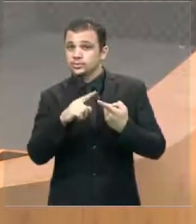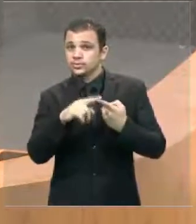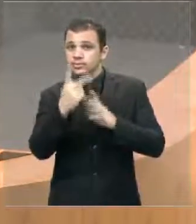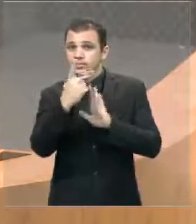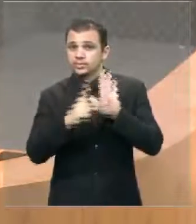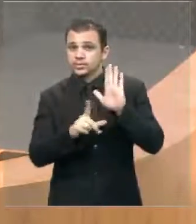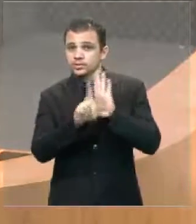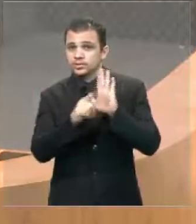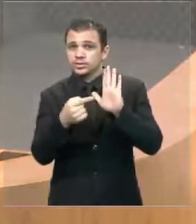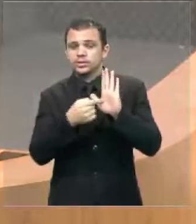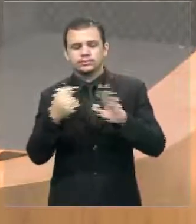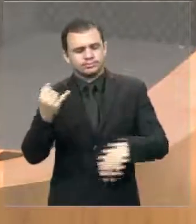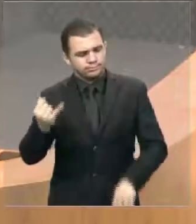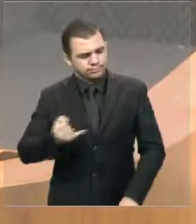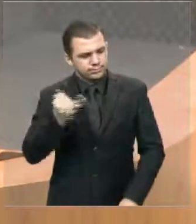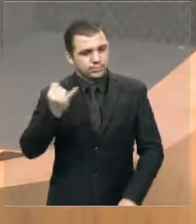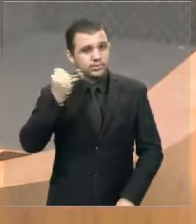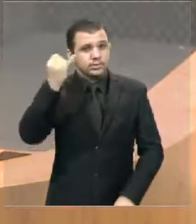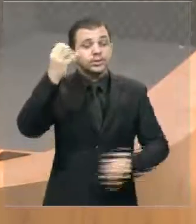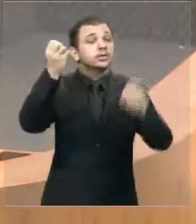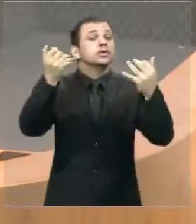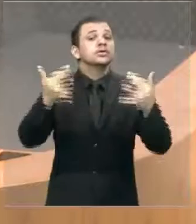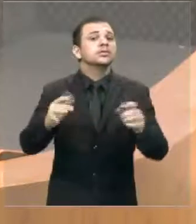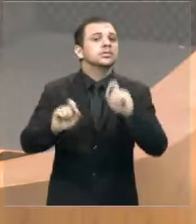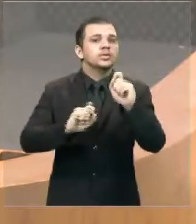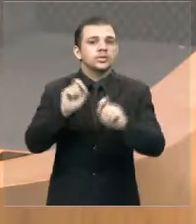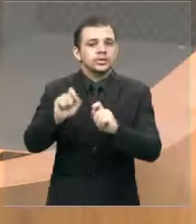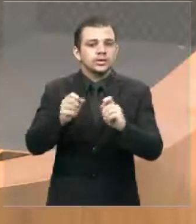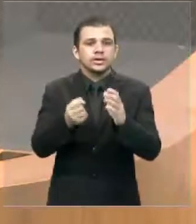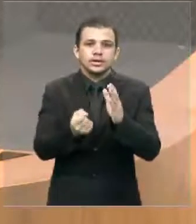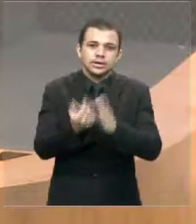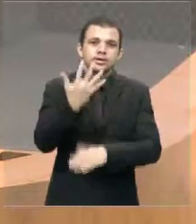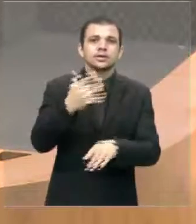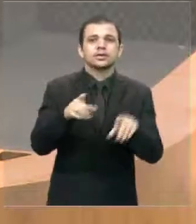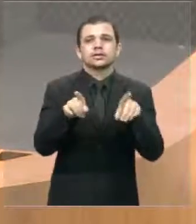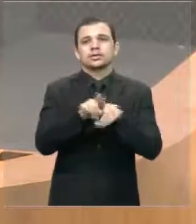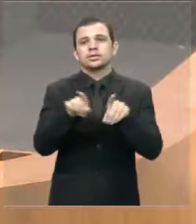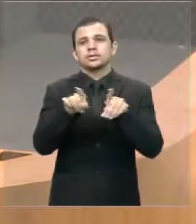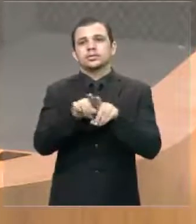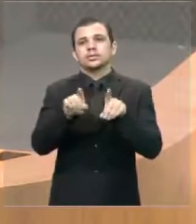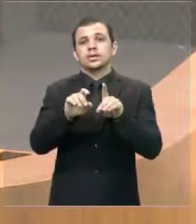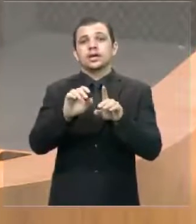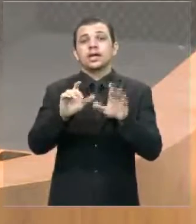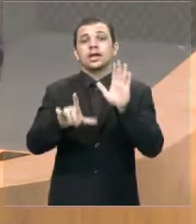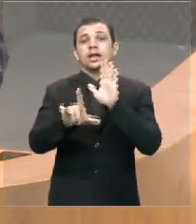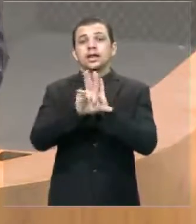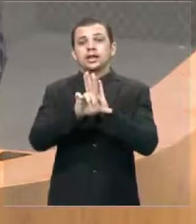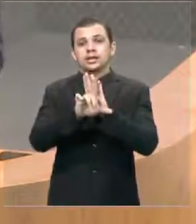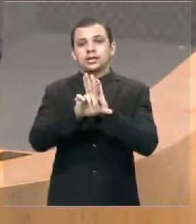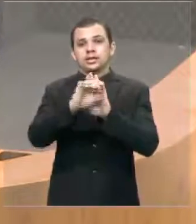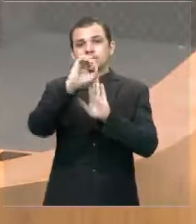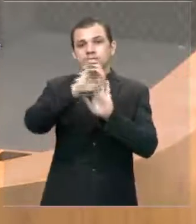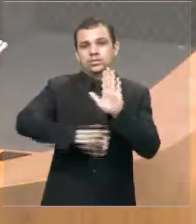que dispõe sobre diretrizes para elaboração e execução da Lei Orçamentária de 2017.